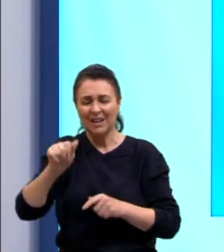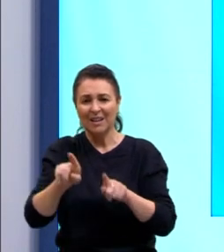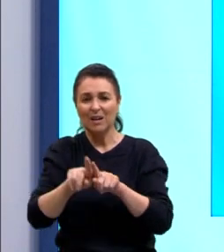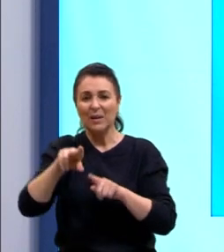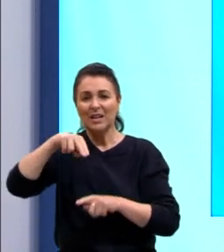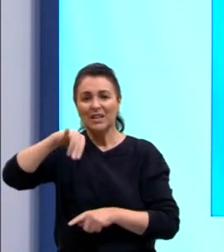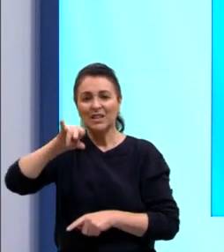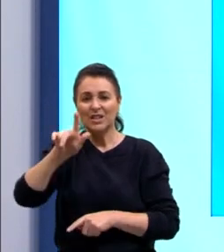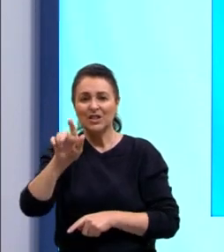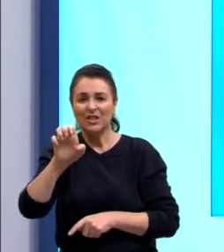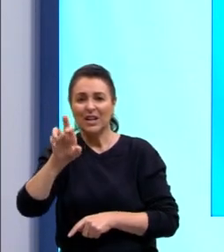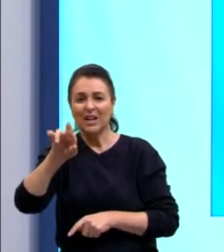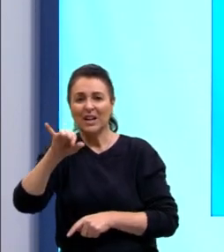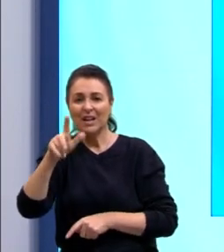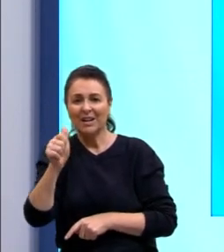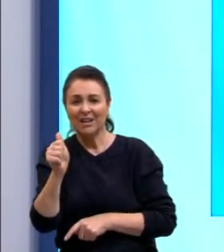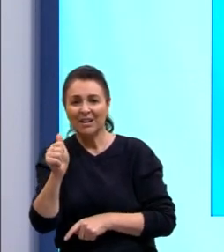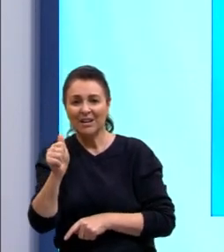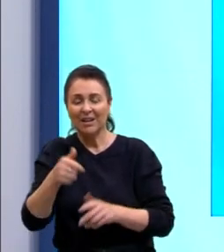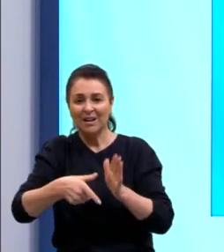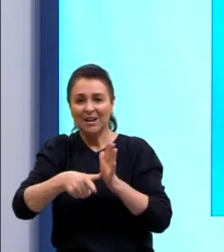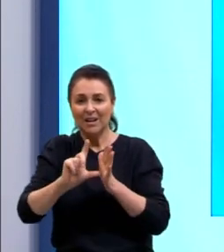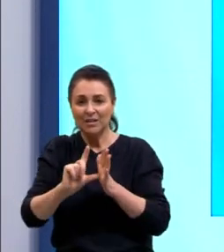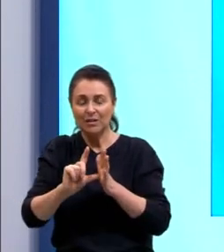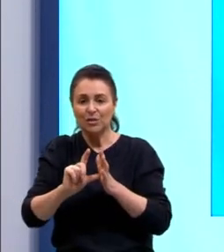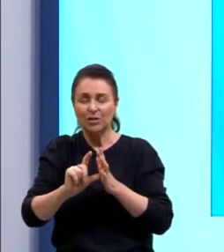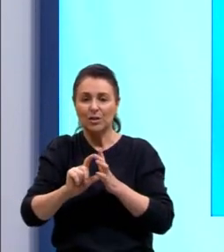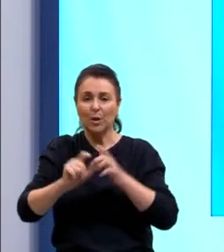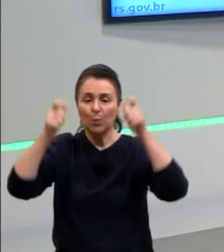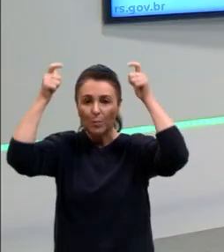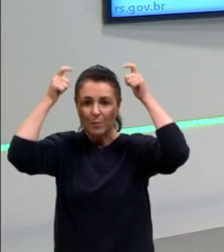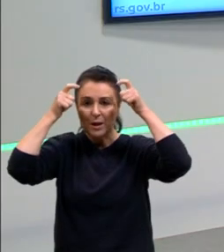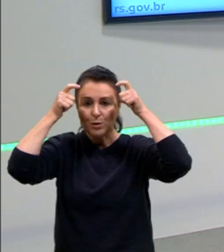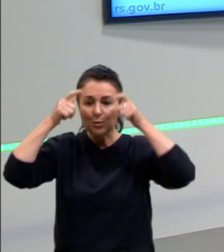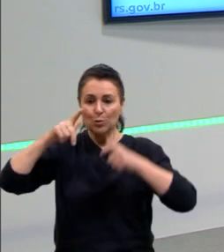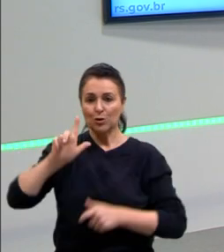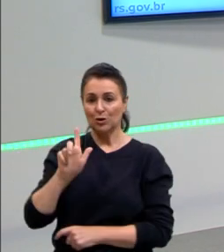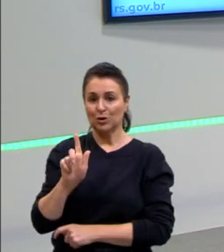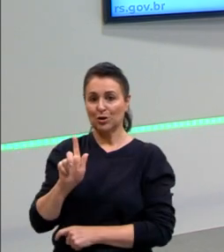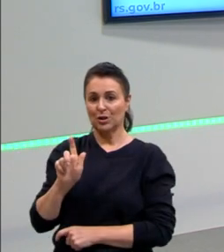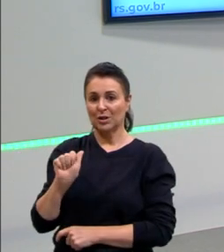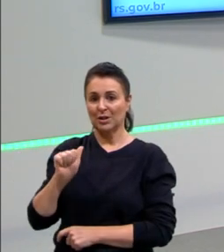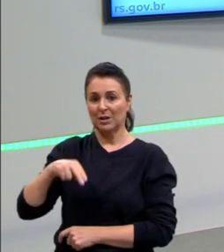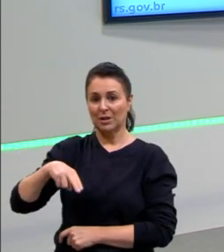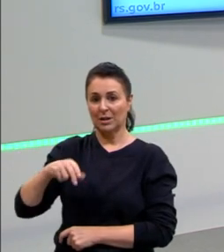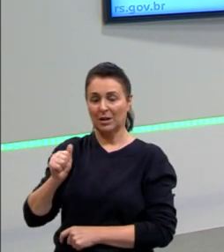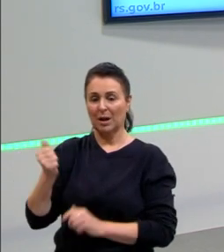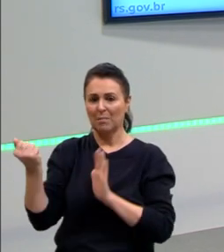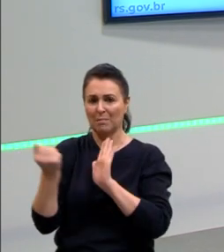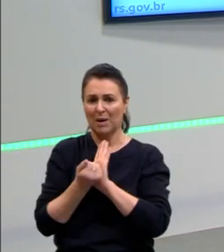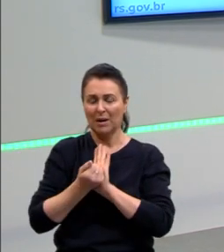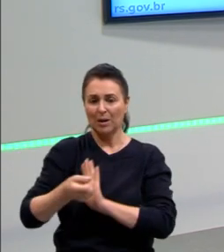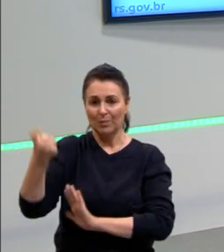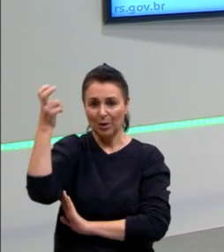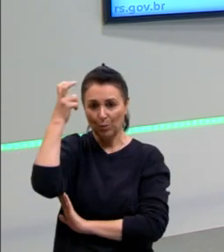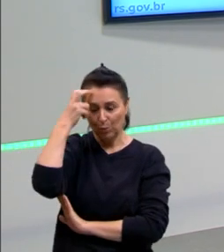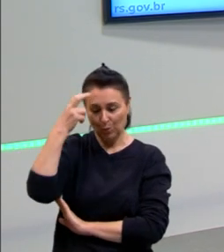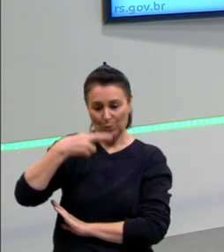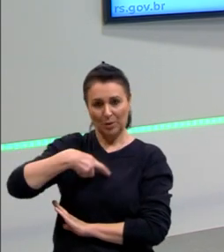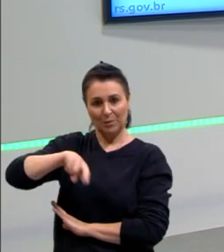Nessa região, antes, tinha o Império de Gana, que estava bem marcado, então, pela cultura, pela religião